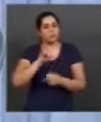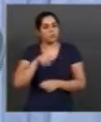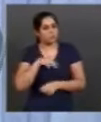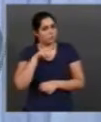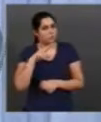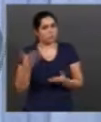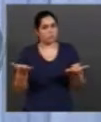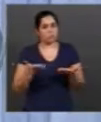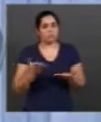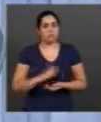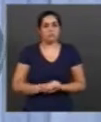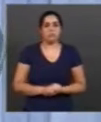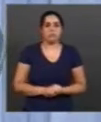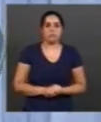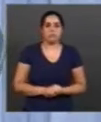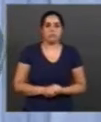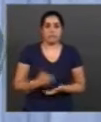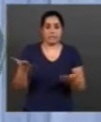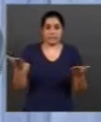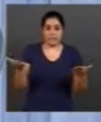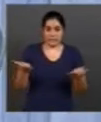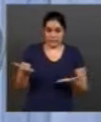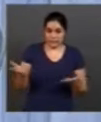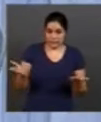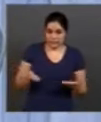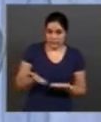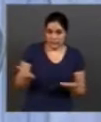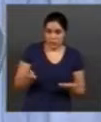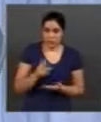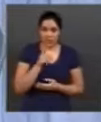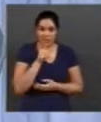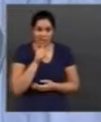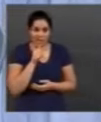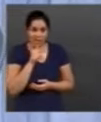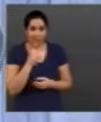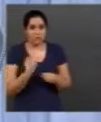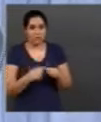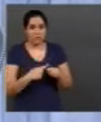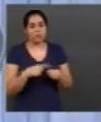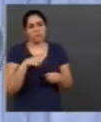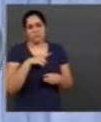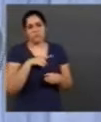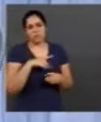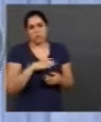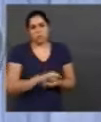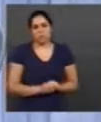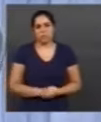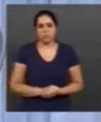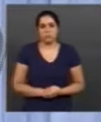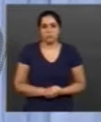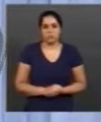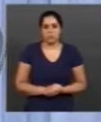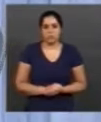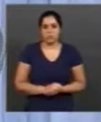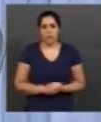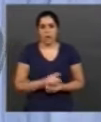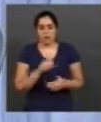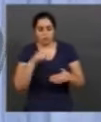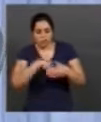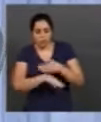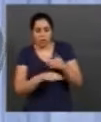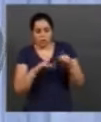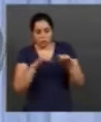No momento, o abastecimento de água na cidade é estável. Mesmo com o reservatório cheio, a